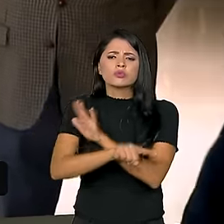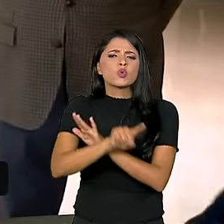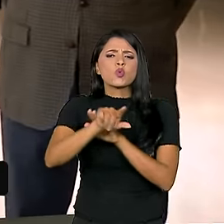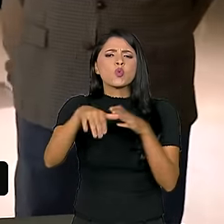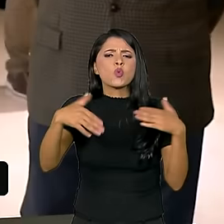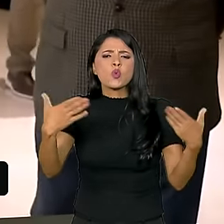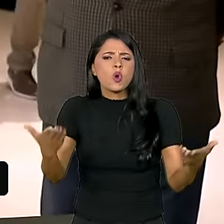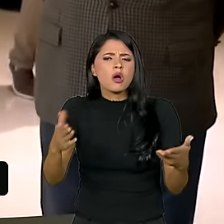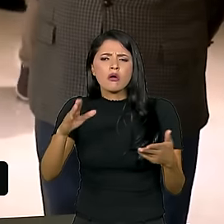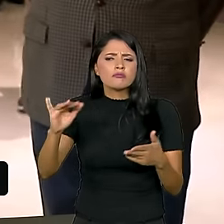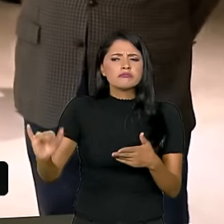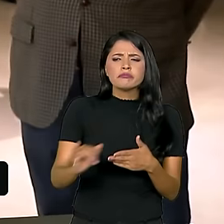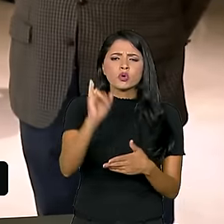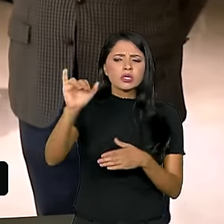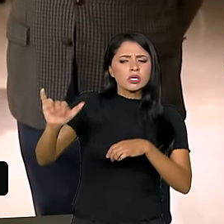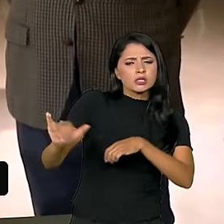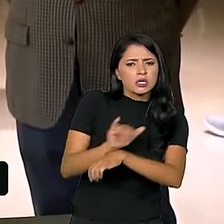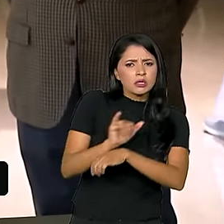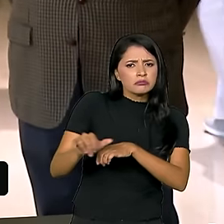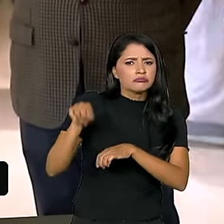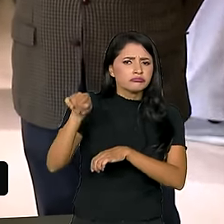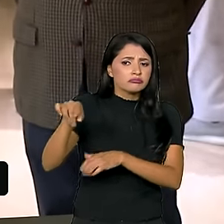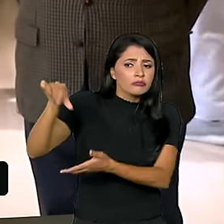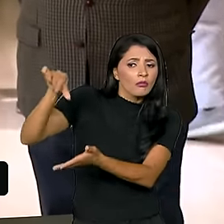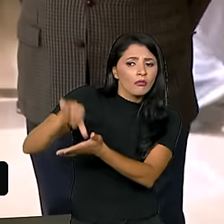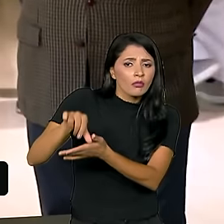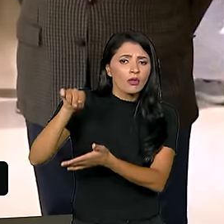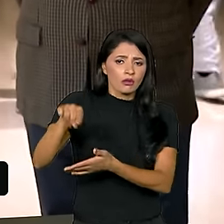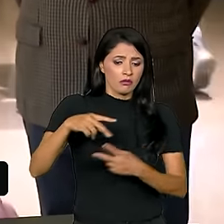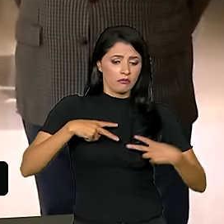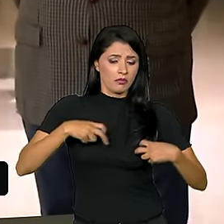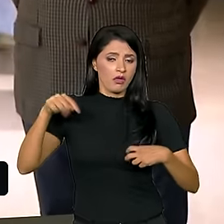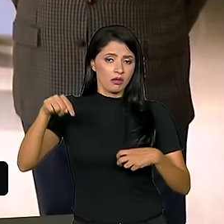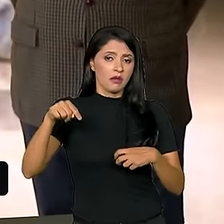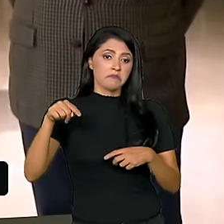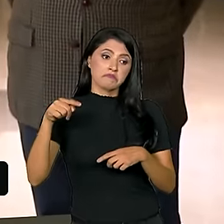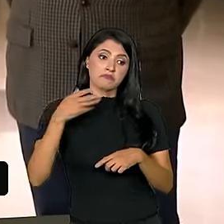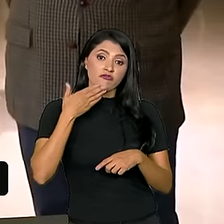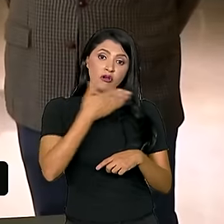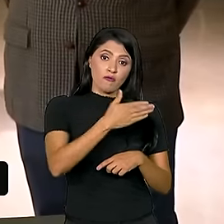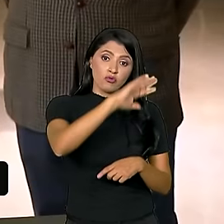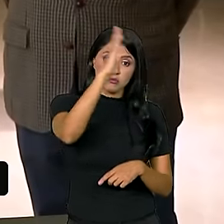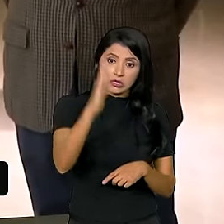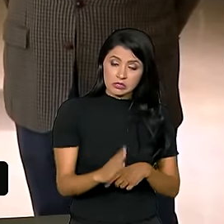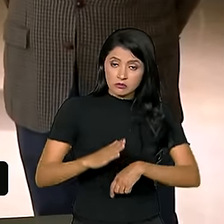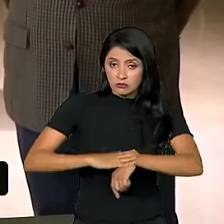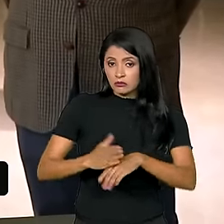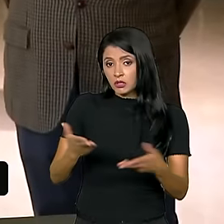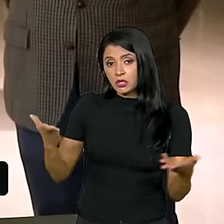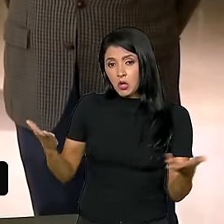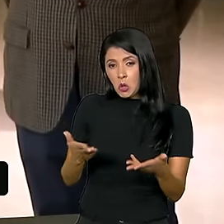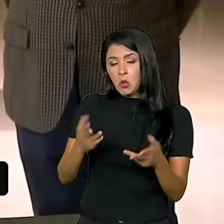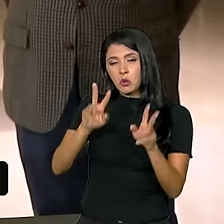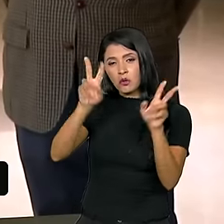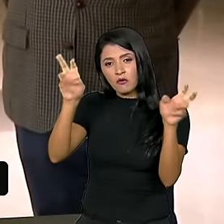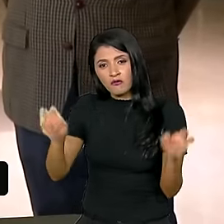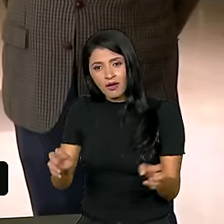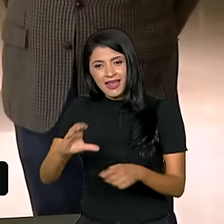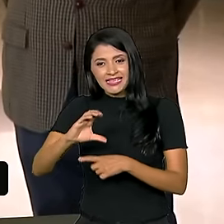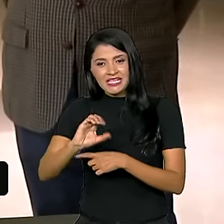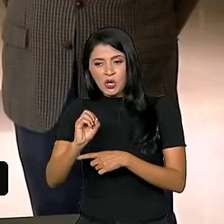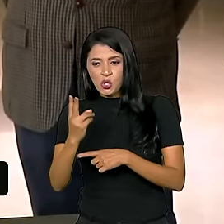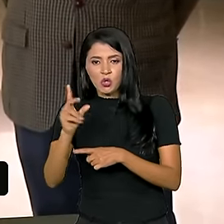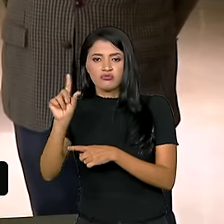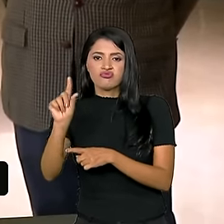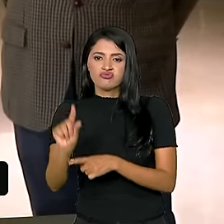estratégica dessa subsidiária para o Brasil e também nesse momento em que se fala de descarbonização? Porque